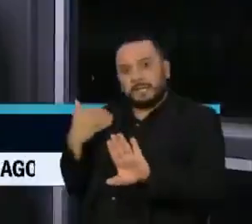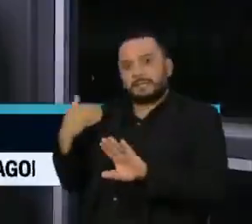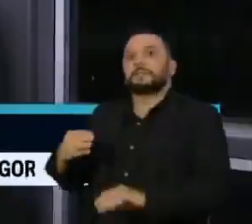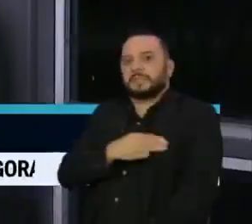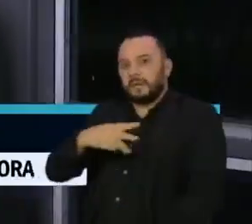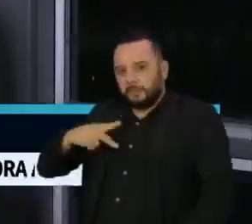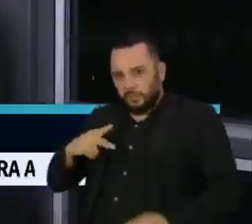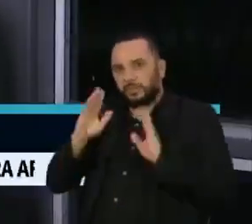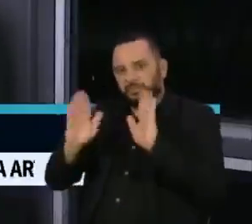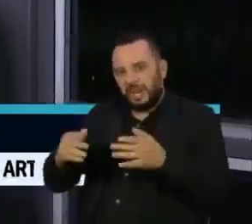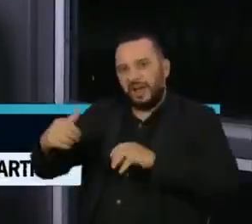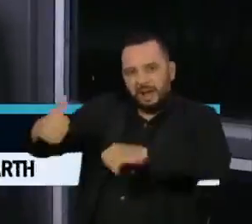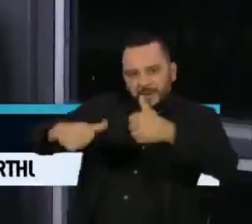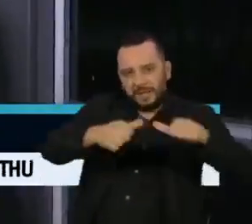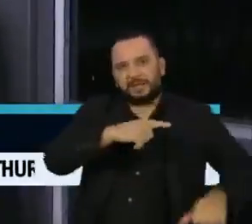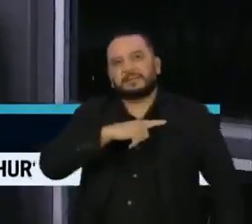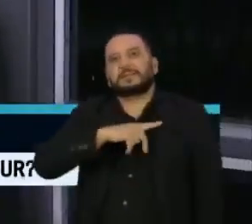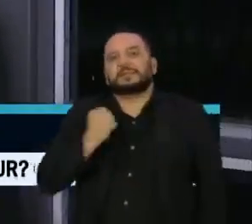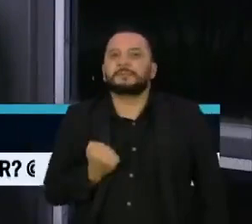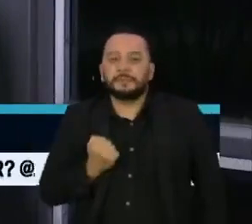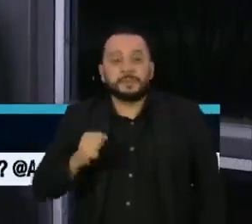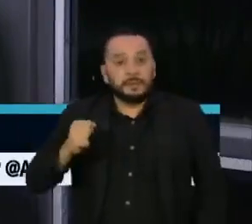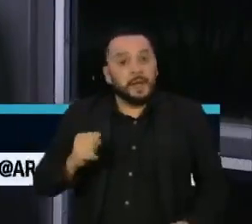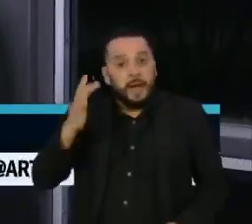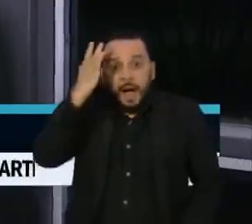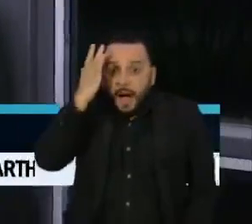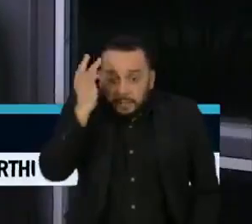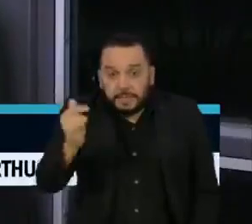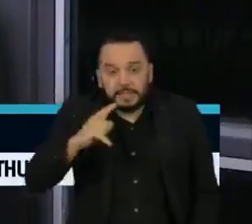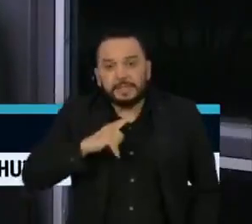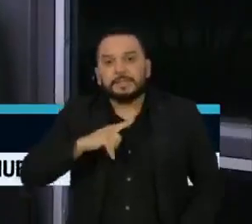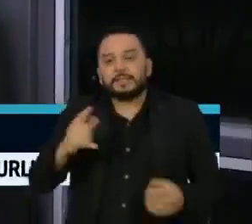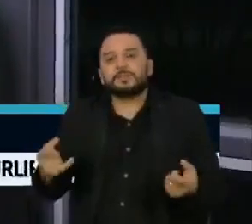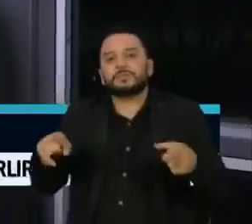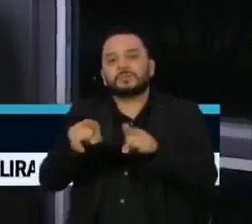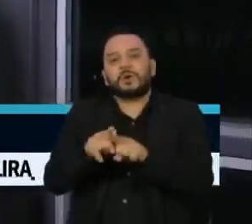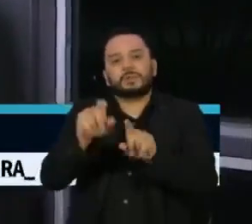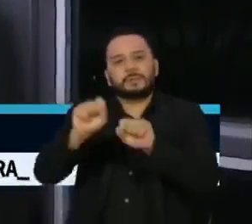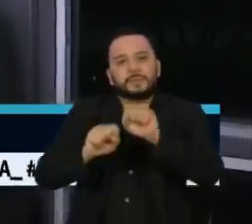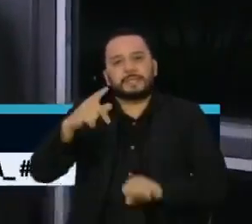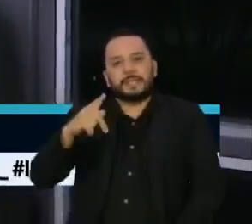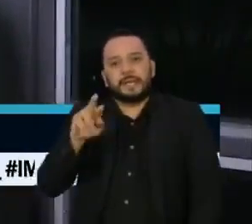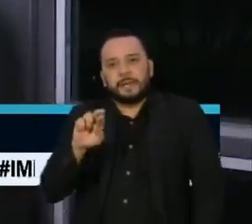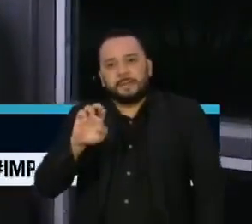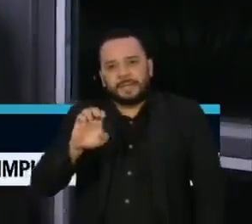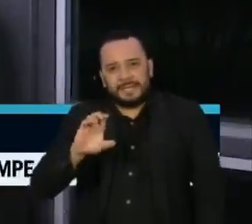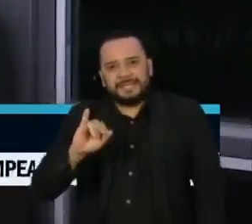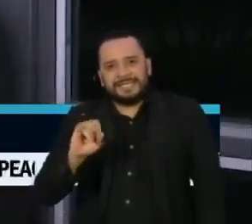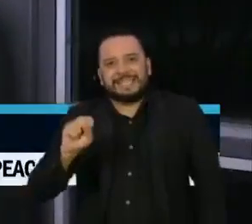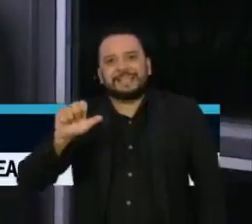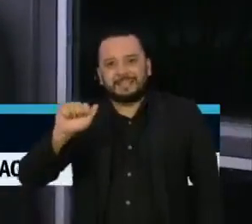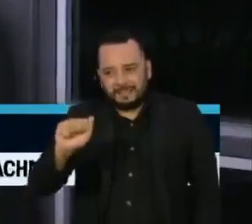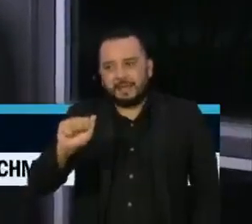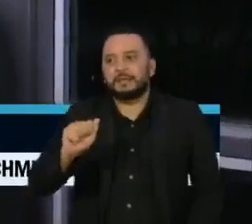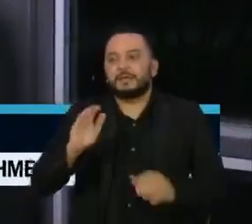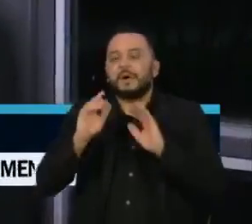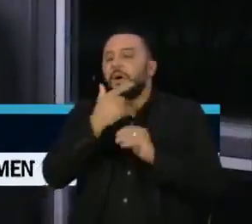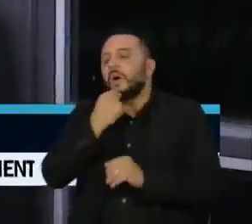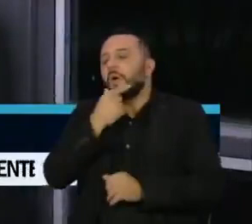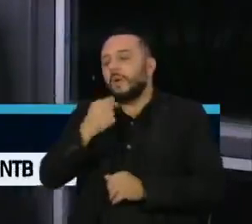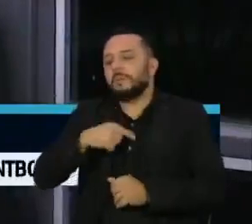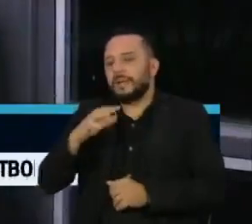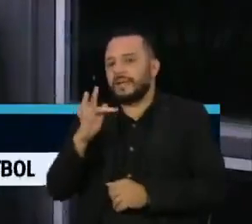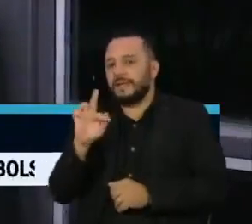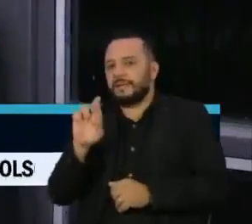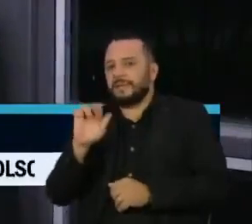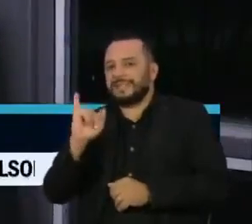Público. Na agenda de amanhã está marcado o depoimento do sócio da Precisa Medicamentos, Francisco Maximiano. A empresa teria